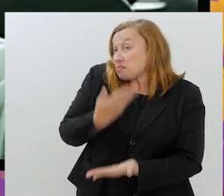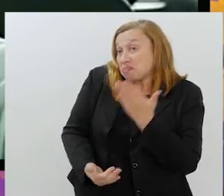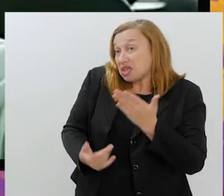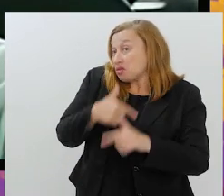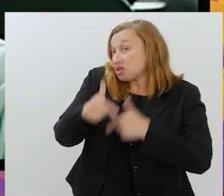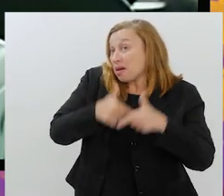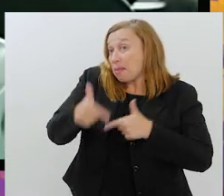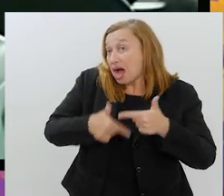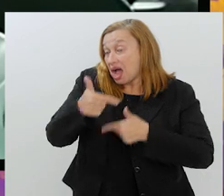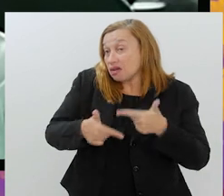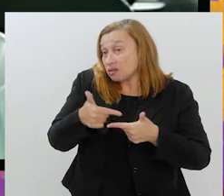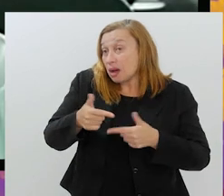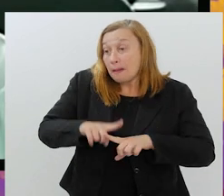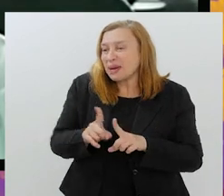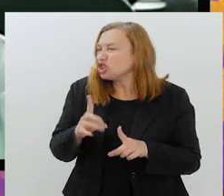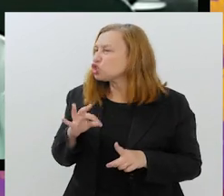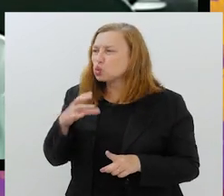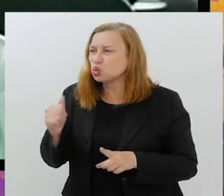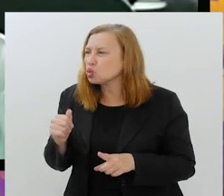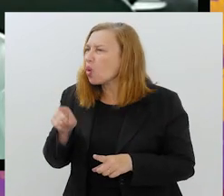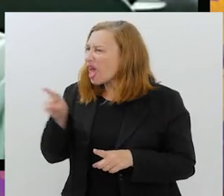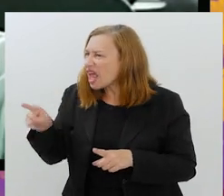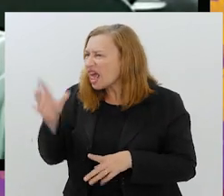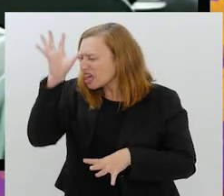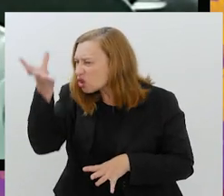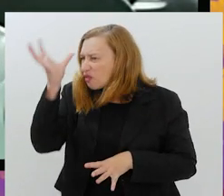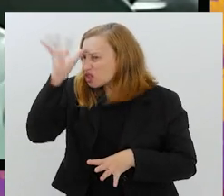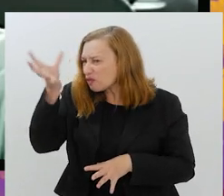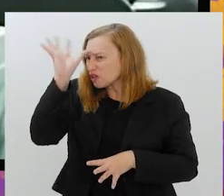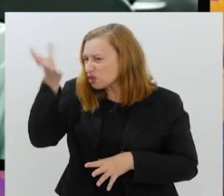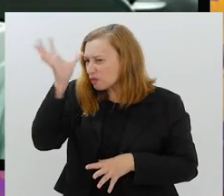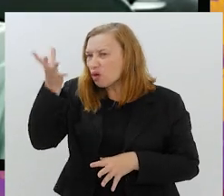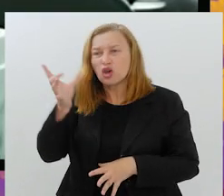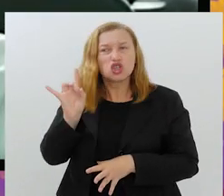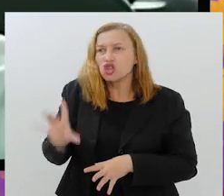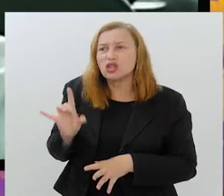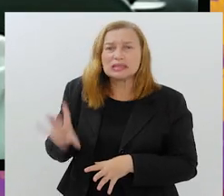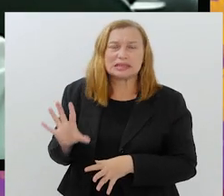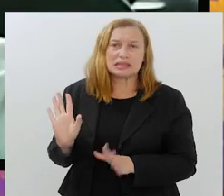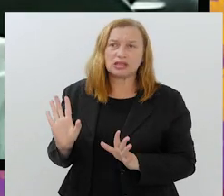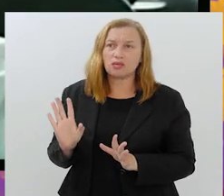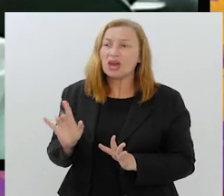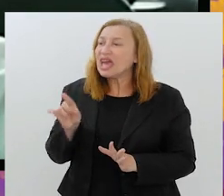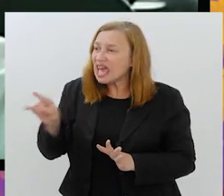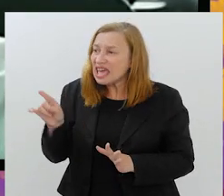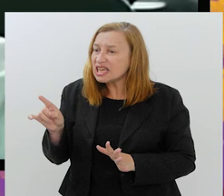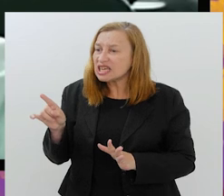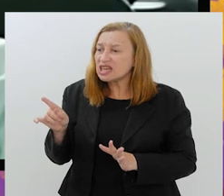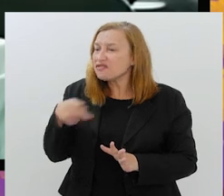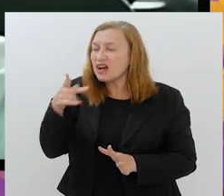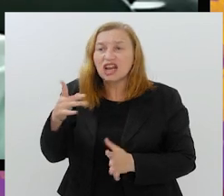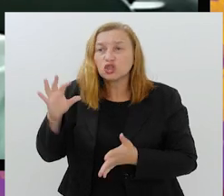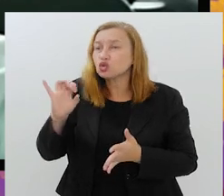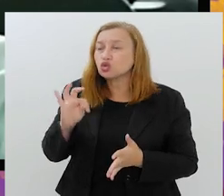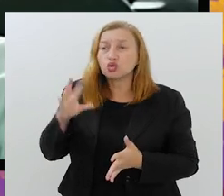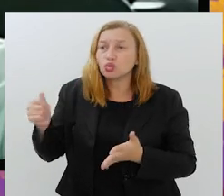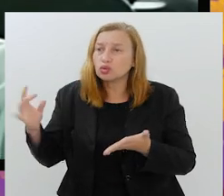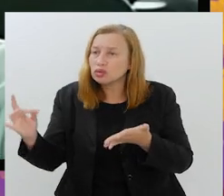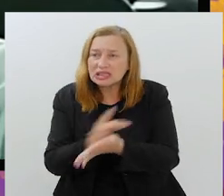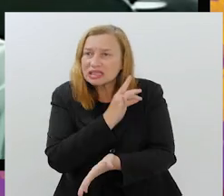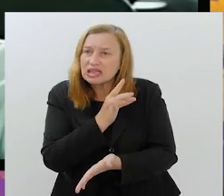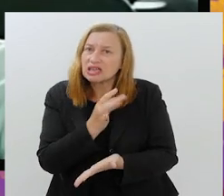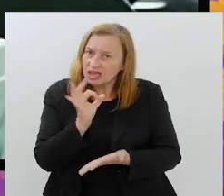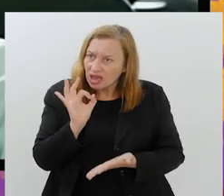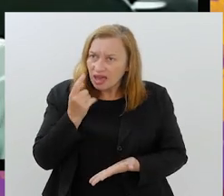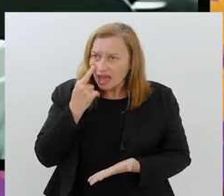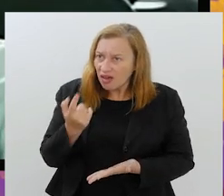disso, dessa coisa de tudo tem que passar por ele e só vale qualquer ação mediante a canetada dele. Querem um exemplo